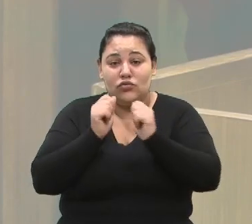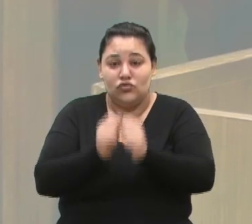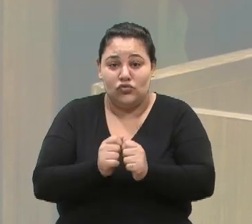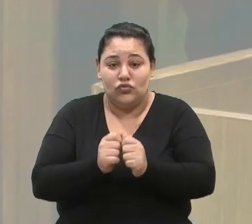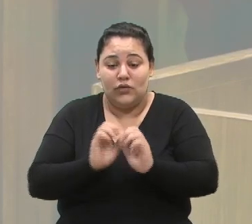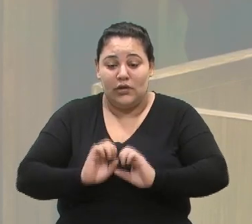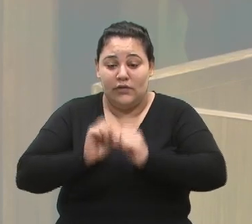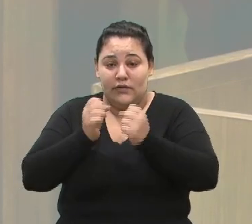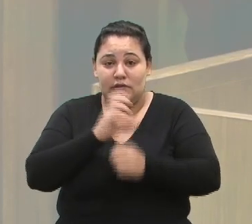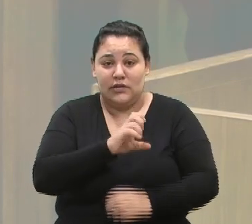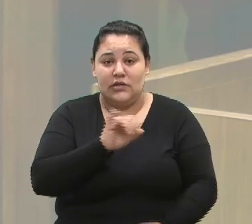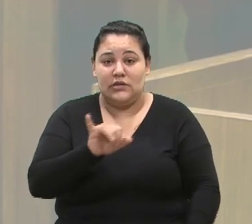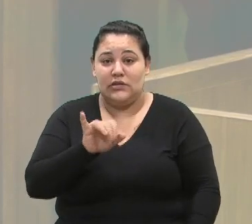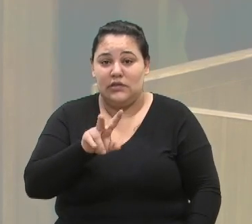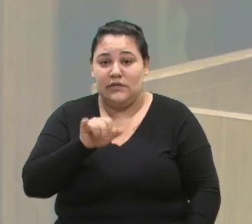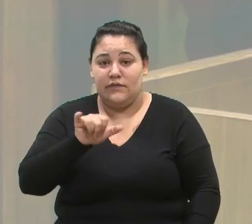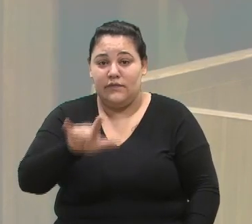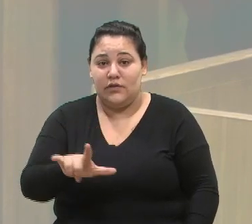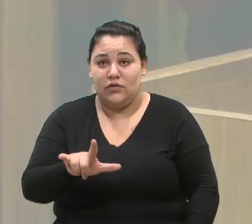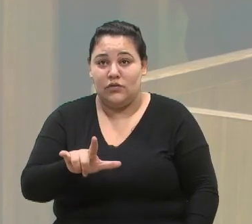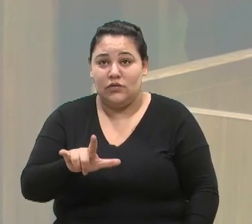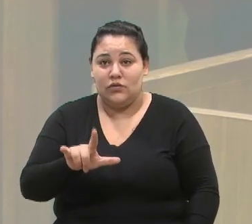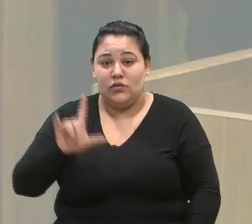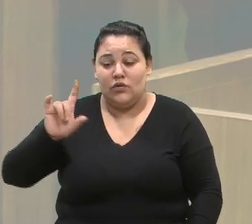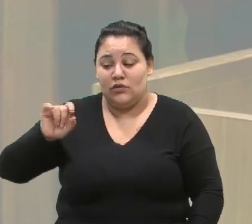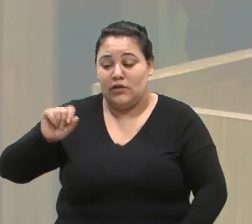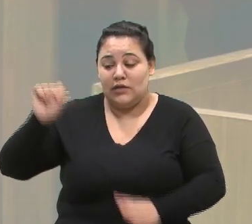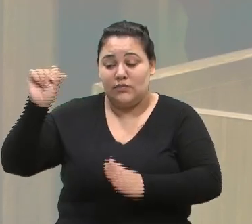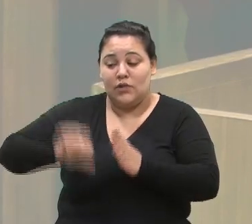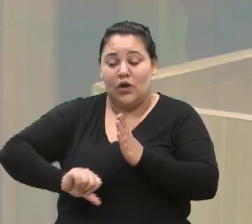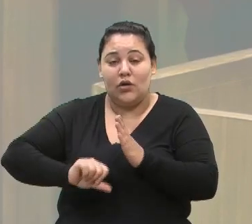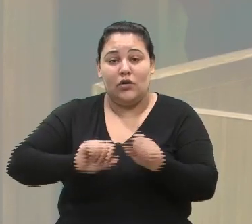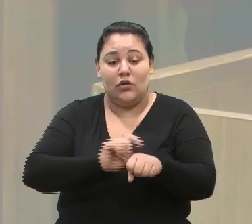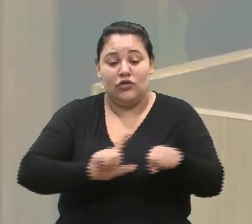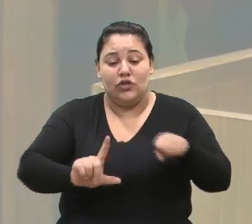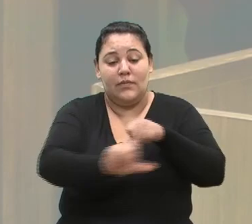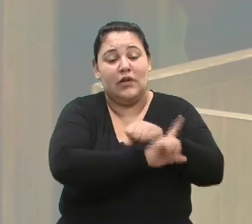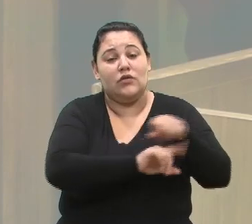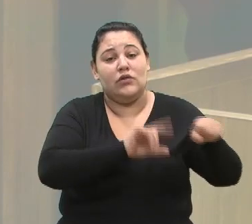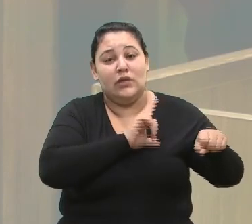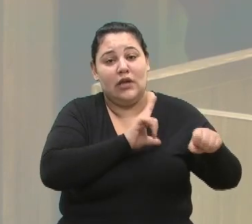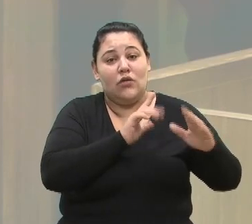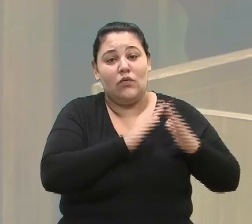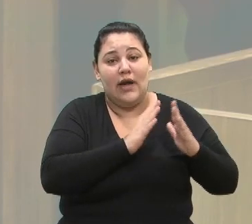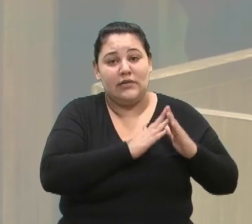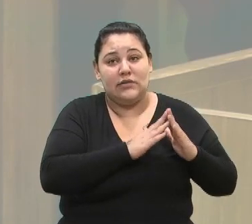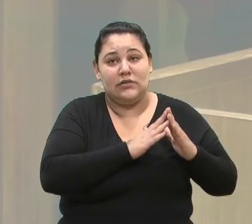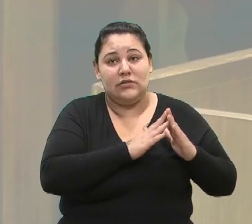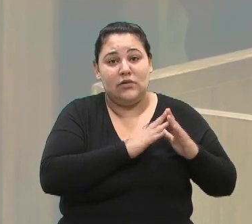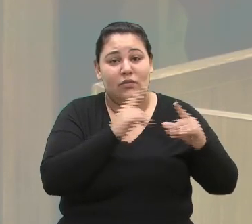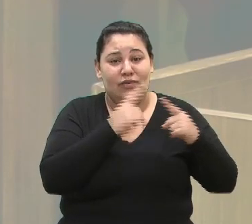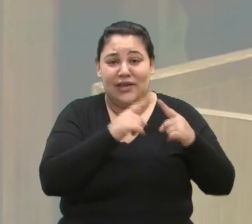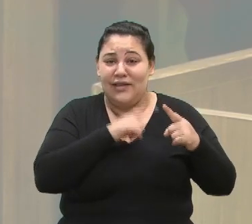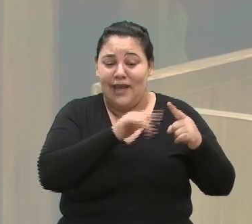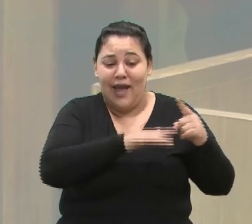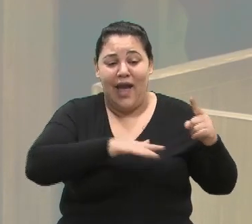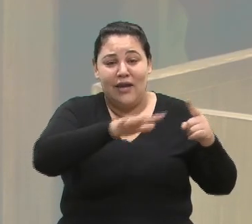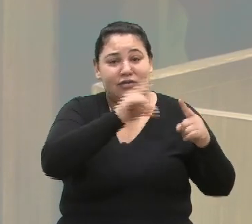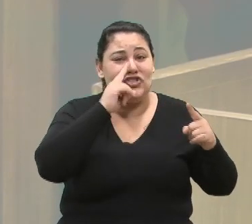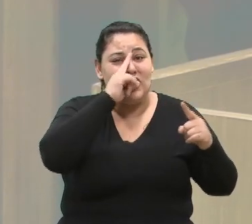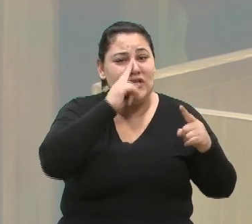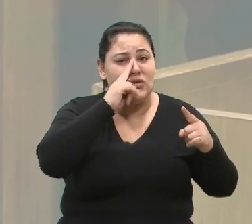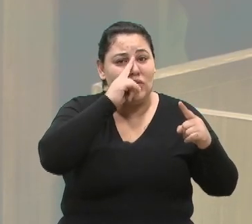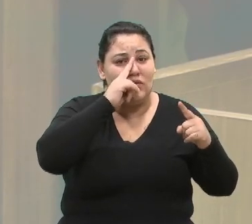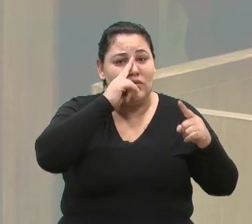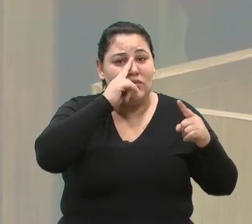a Defesa Civil, os dez piores loteamentos que nós temos aí com casas penduradas nos morros. E que